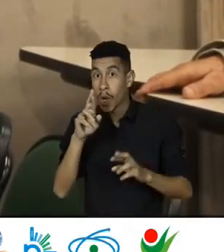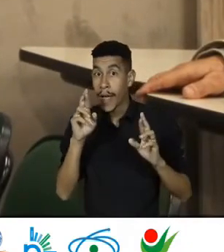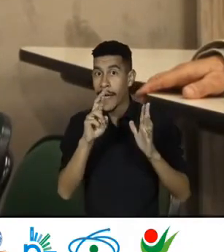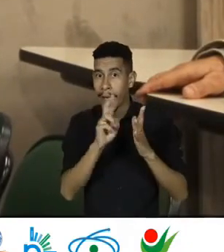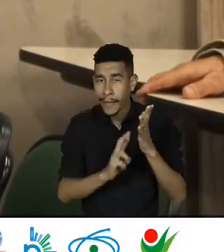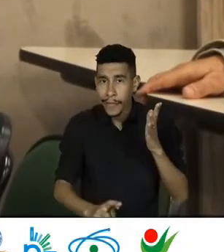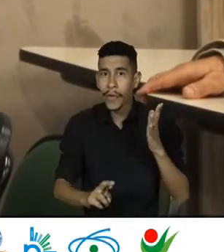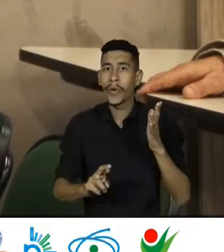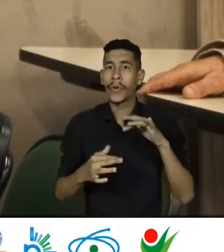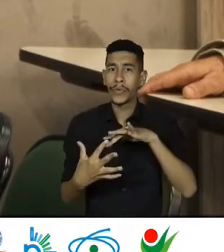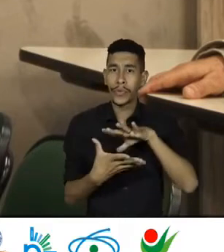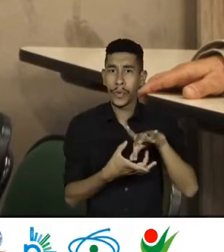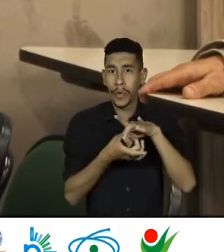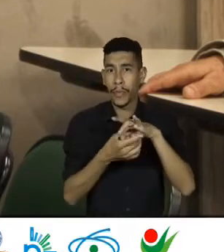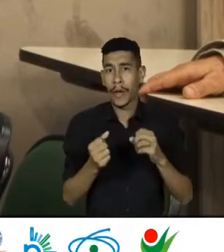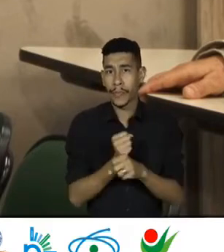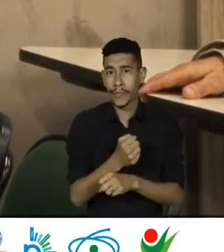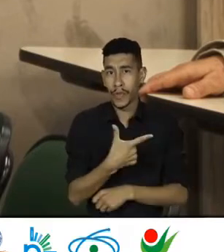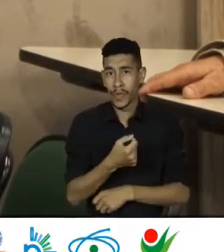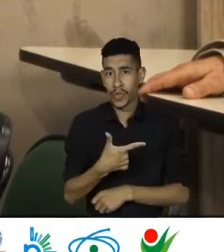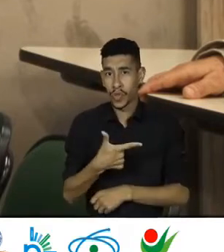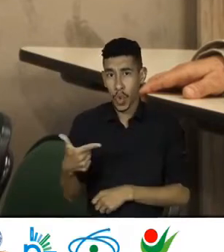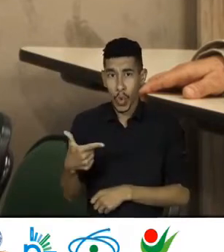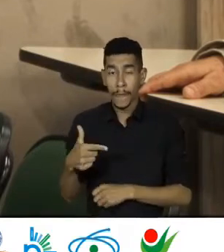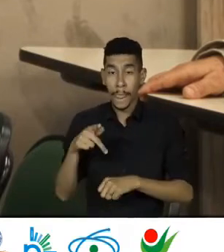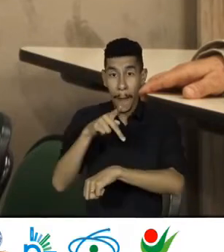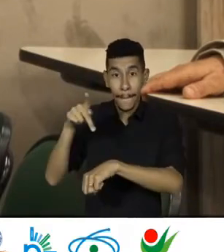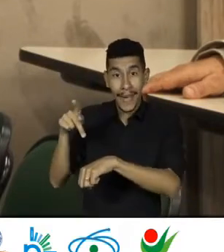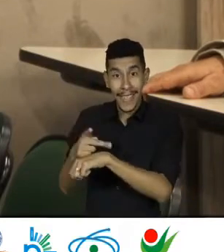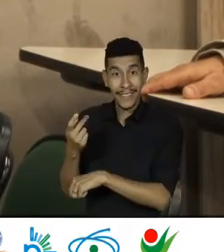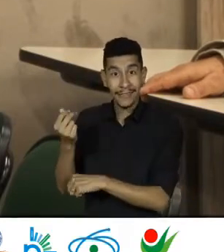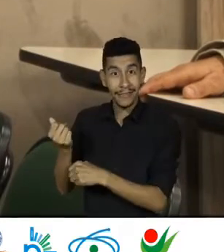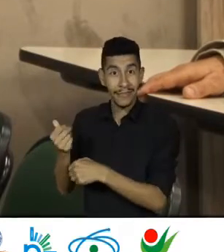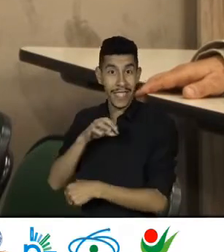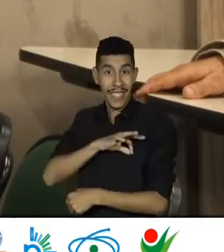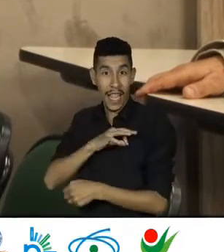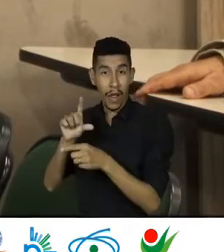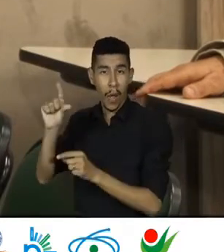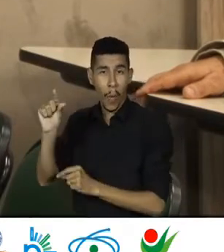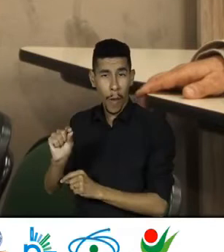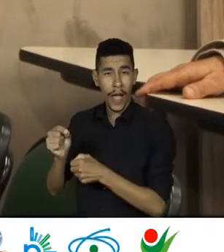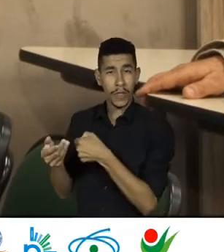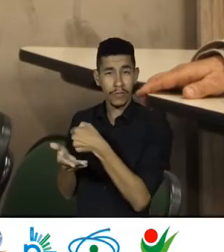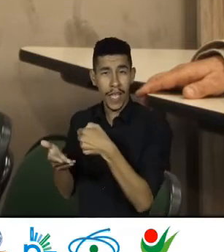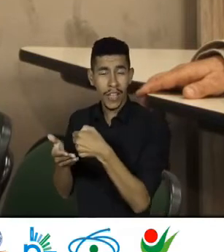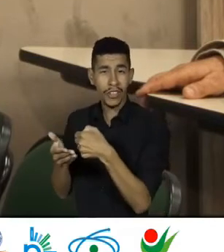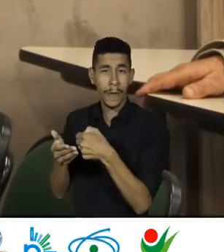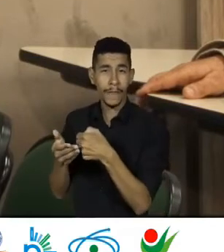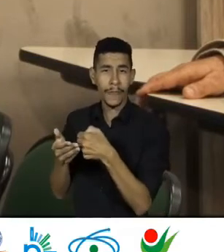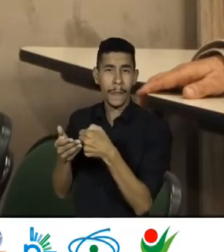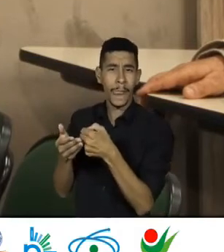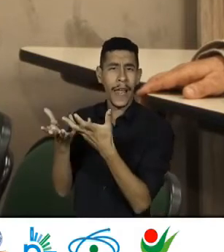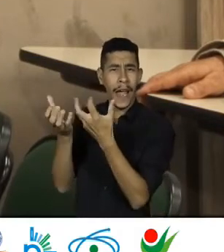Globais De 2022 Os países De renda Baixa Ou média Acolheram 83% Da população Em